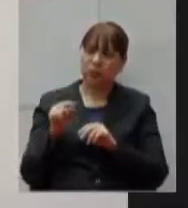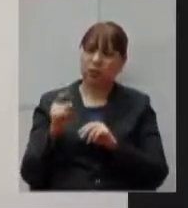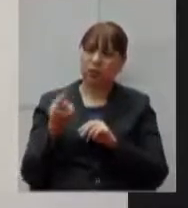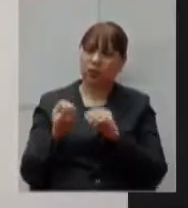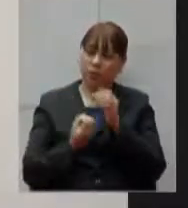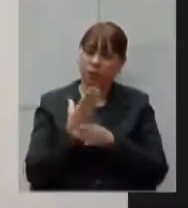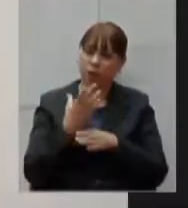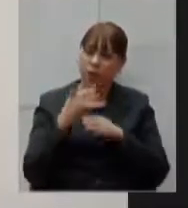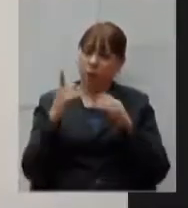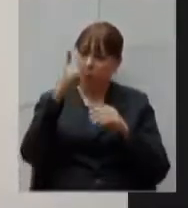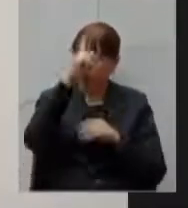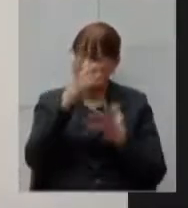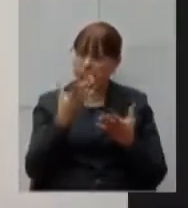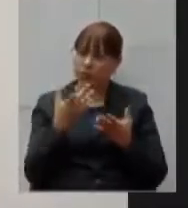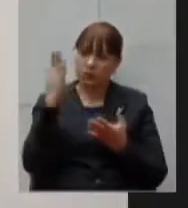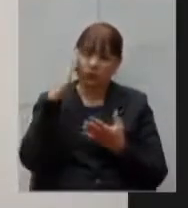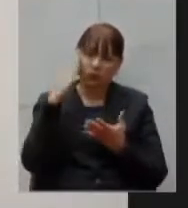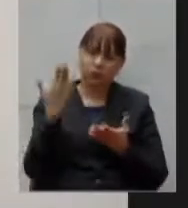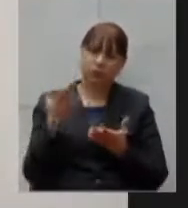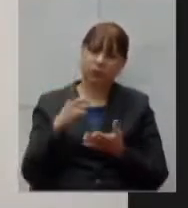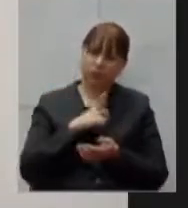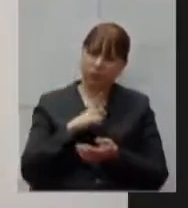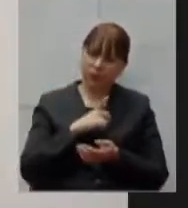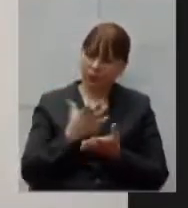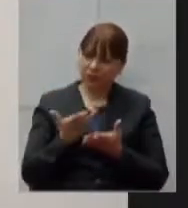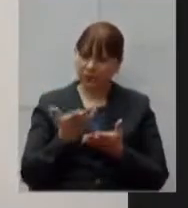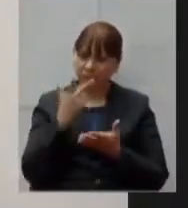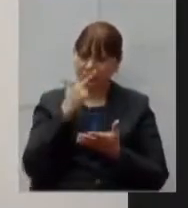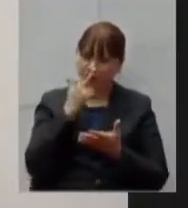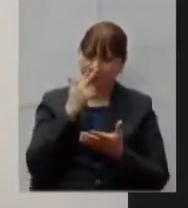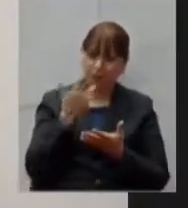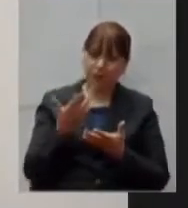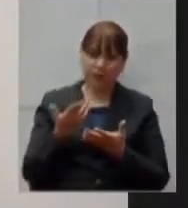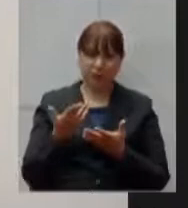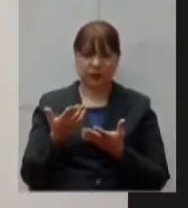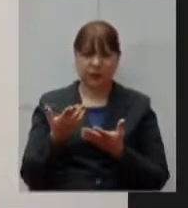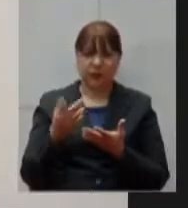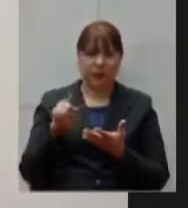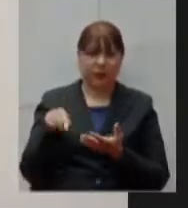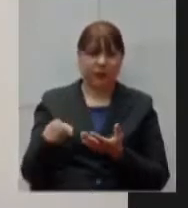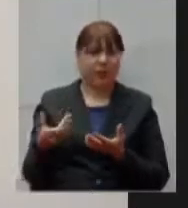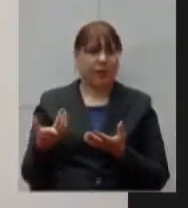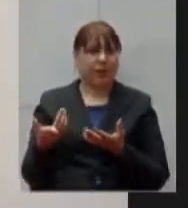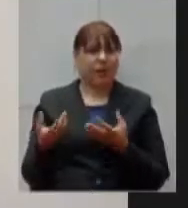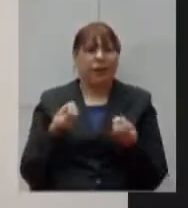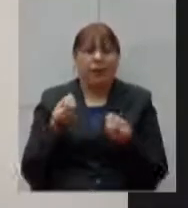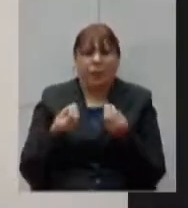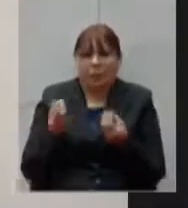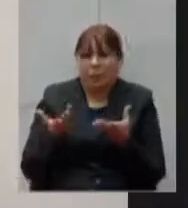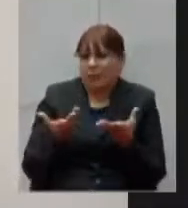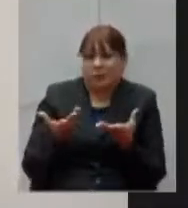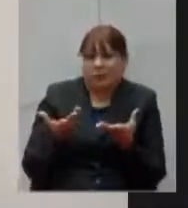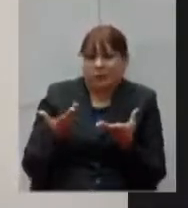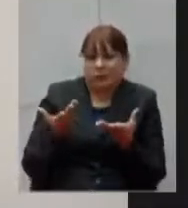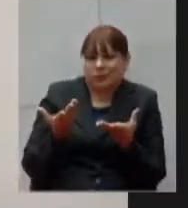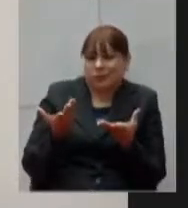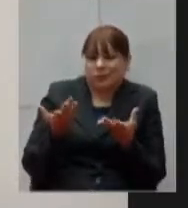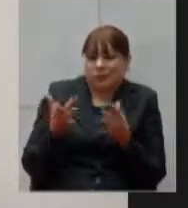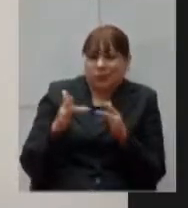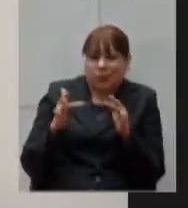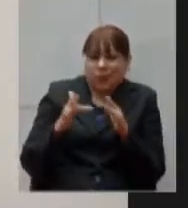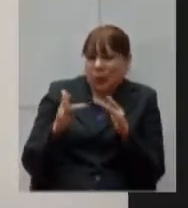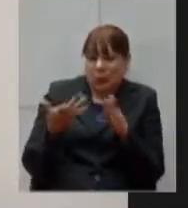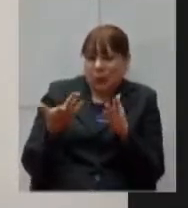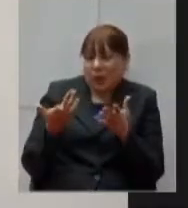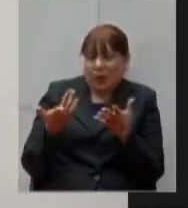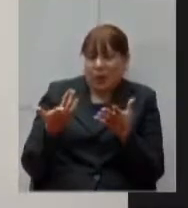seguinte secretário houve uma espécie de barbeiragem aí da gestão e é por isso que o hospital de campanha não está funcionando até